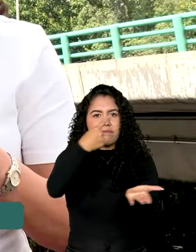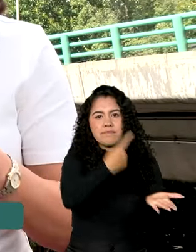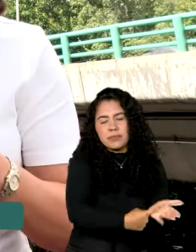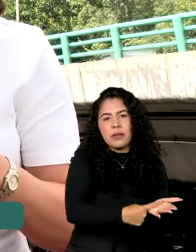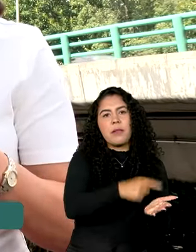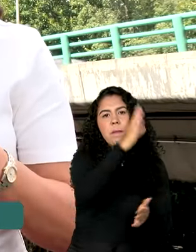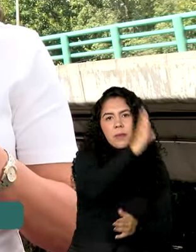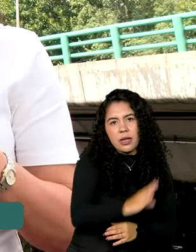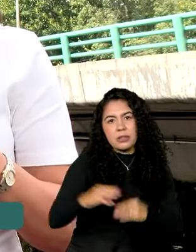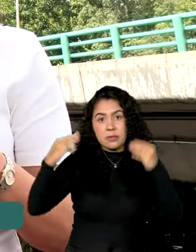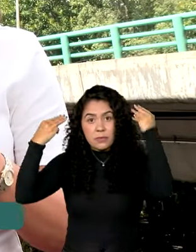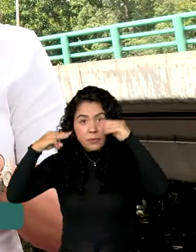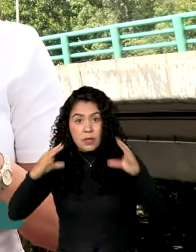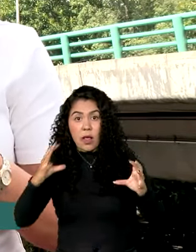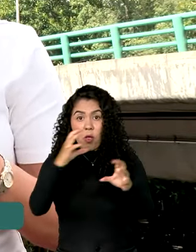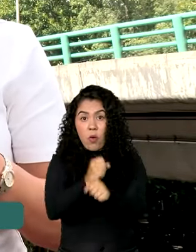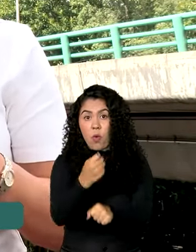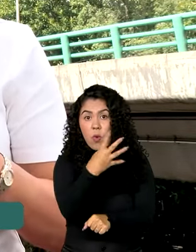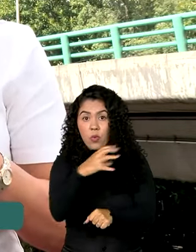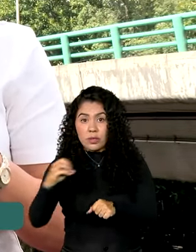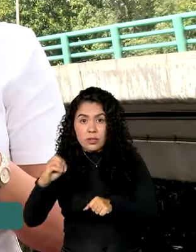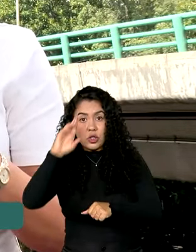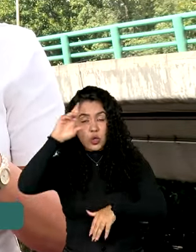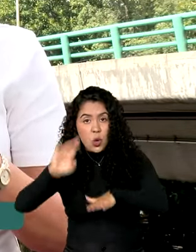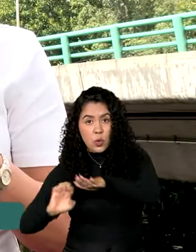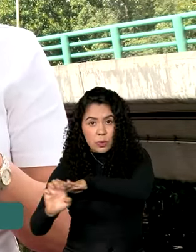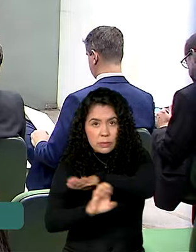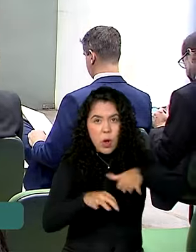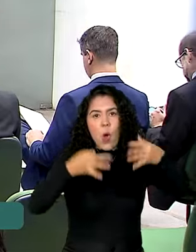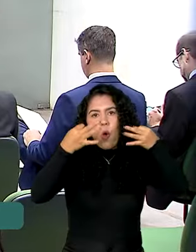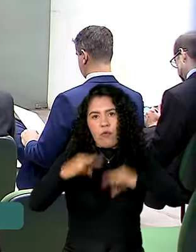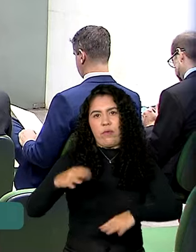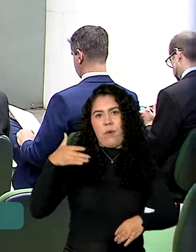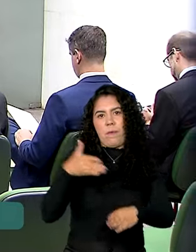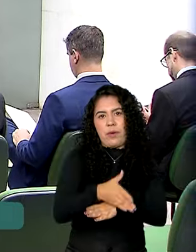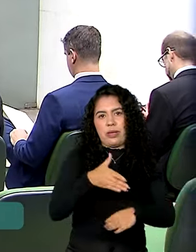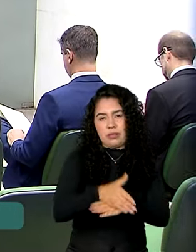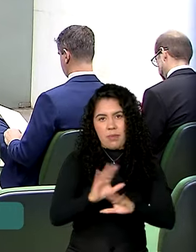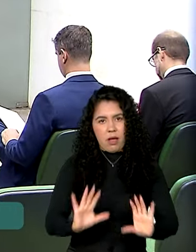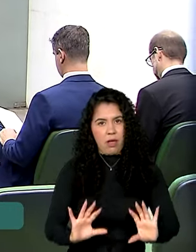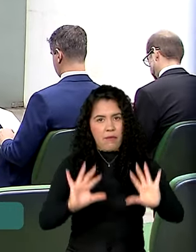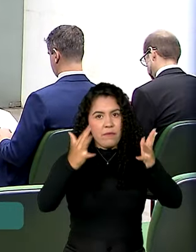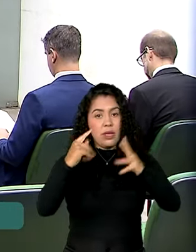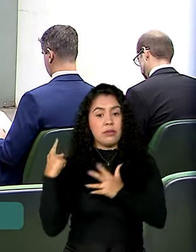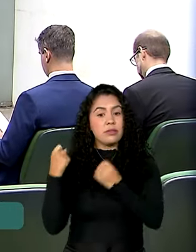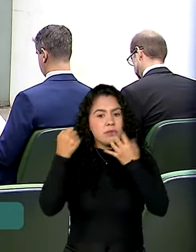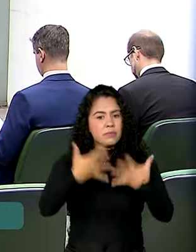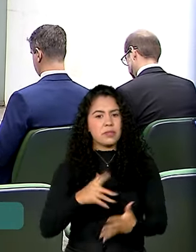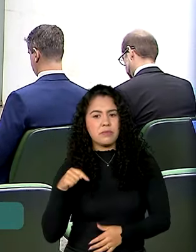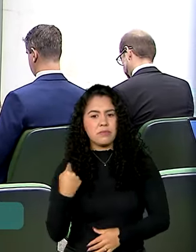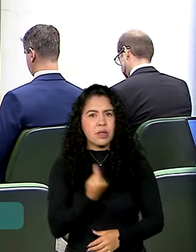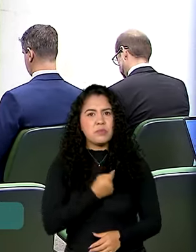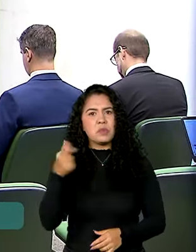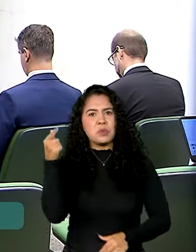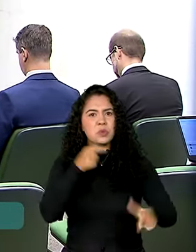menos 400 empresários já confirmaram presença. Nós temos um grande gama de